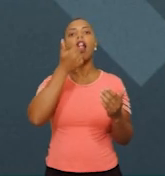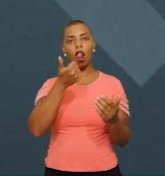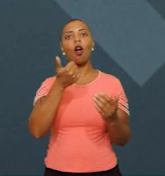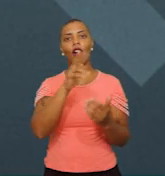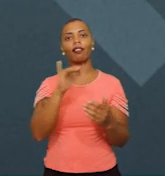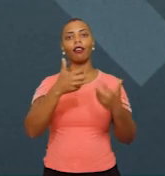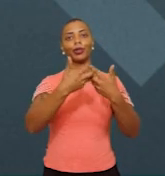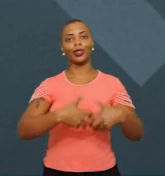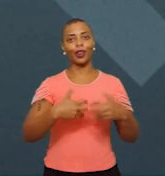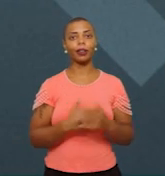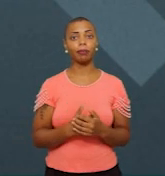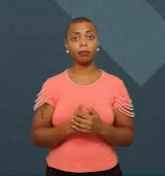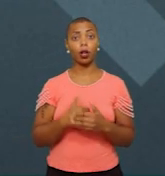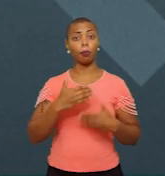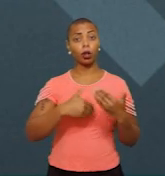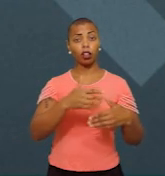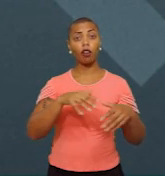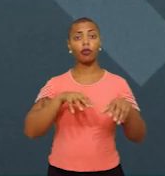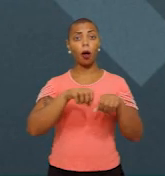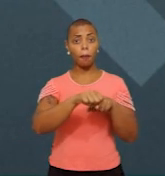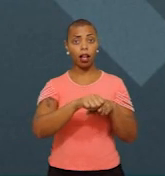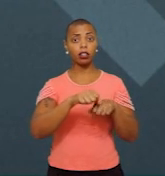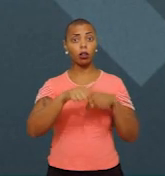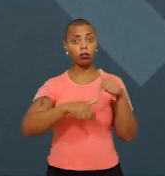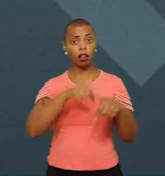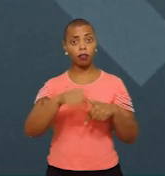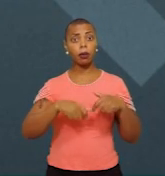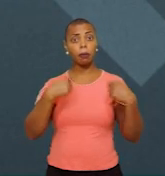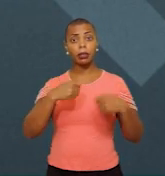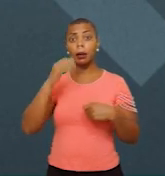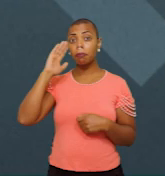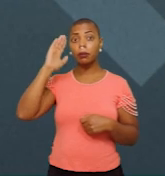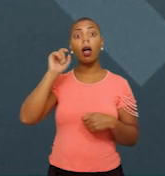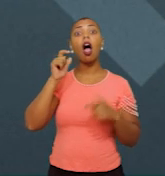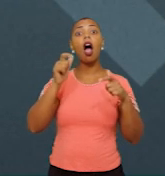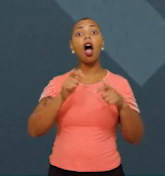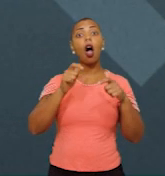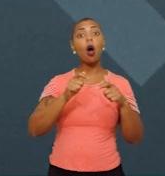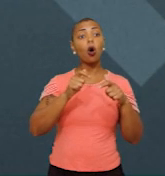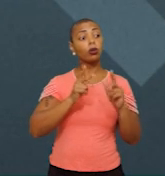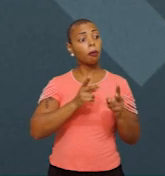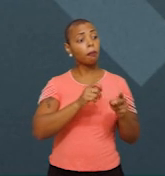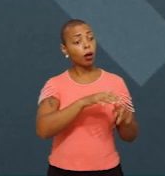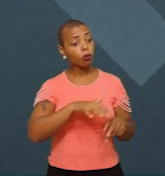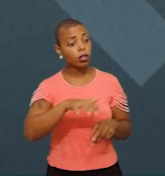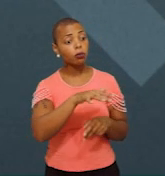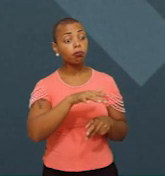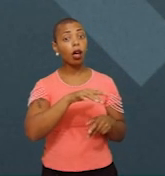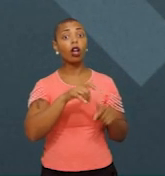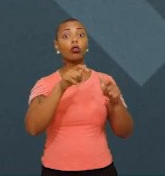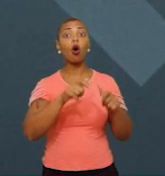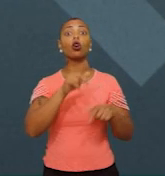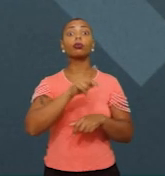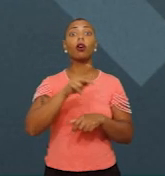processos de formação em serviço devem se dar prioritariamente no espaço de atuação do professor, onde ele